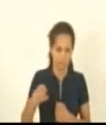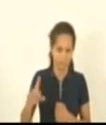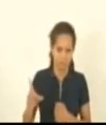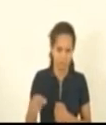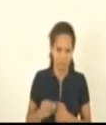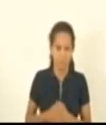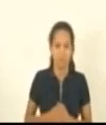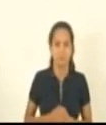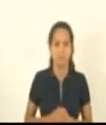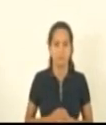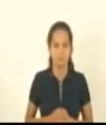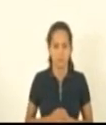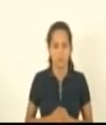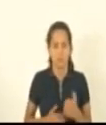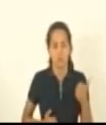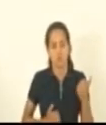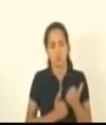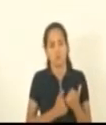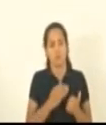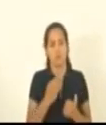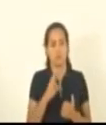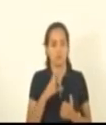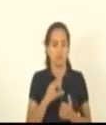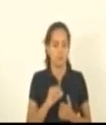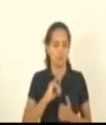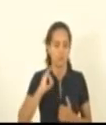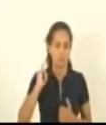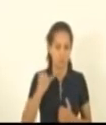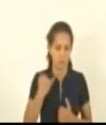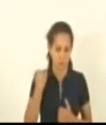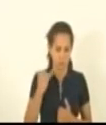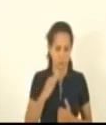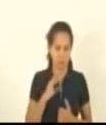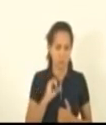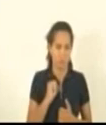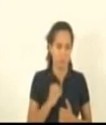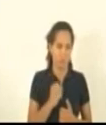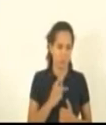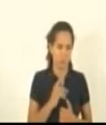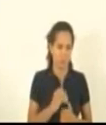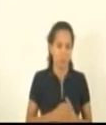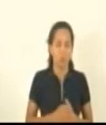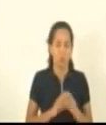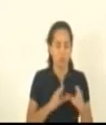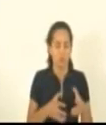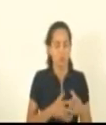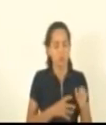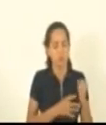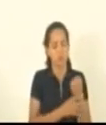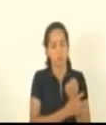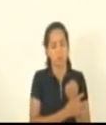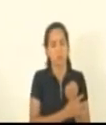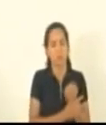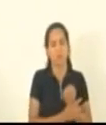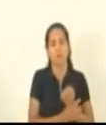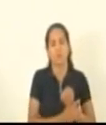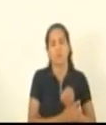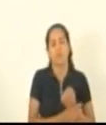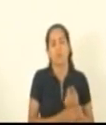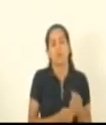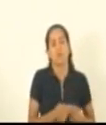Danilo Baense Suplentes Bruno Rezende Janete de Sá e Bispo Alves Comissão de Segurança e Combate ao Crime Organizado